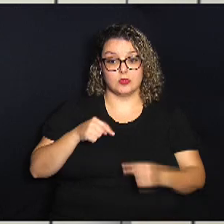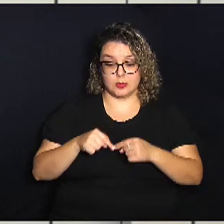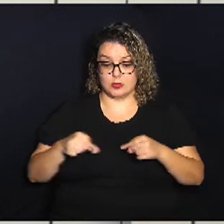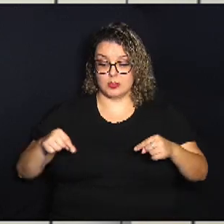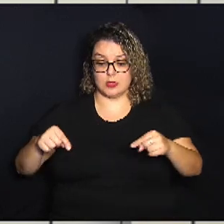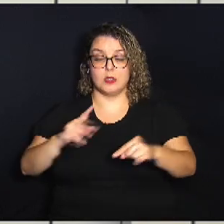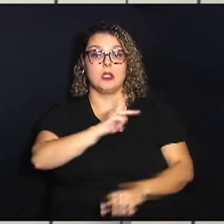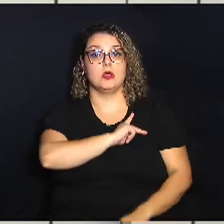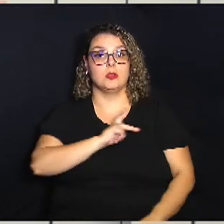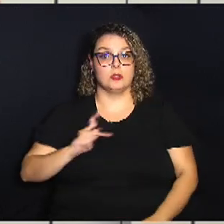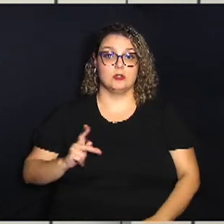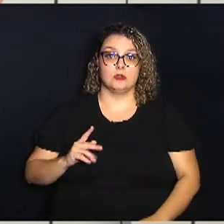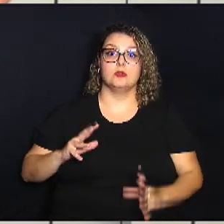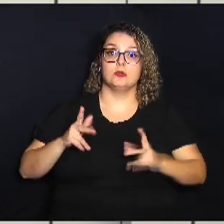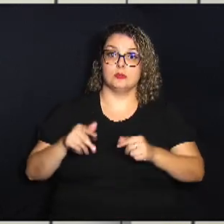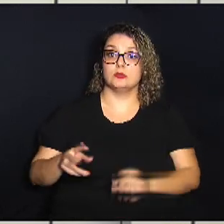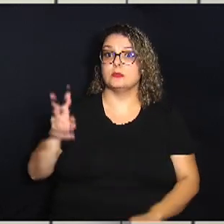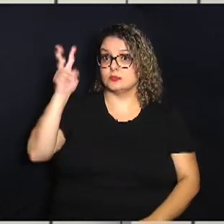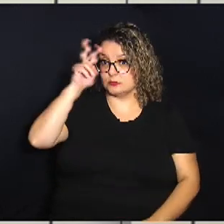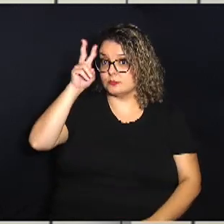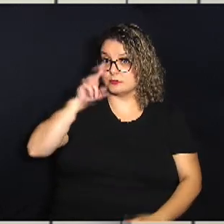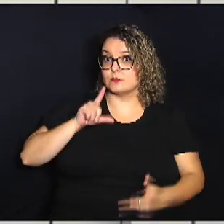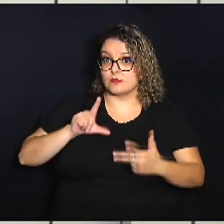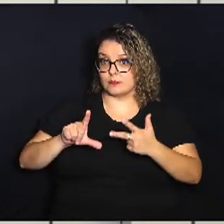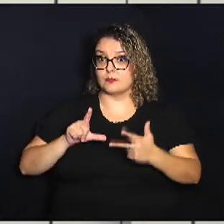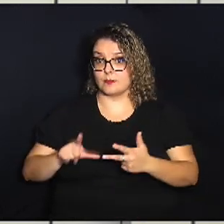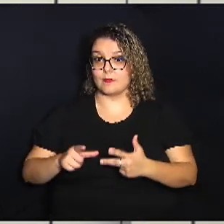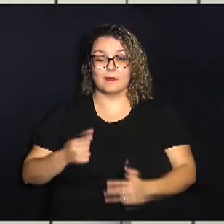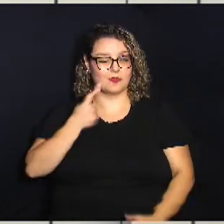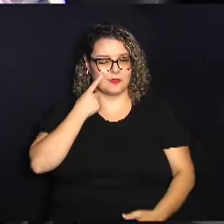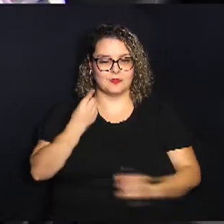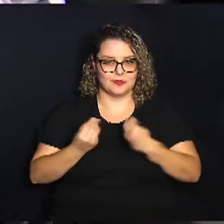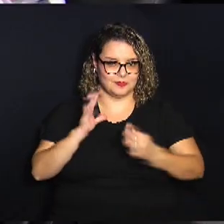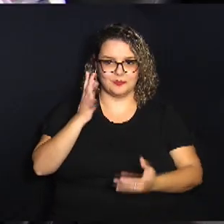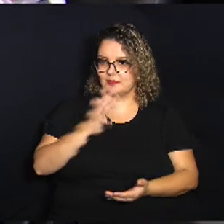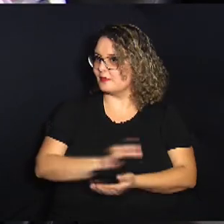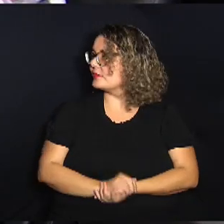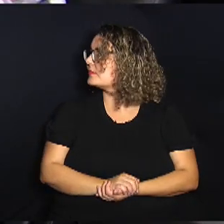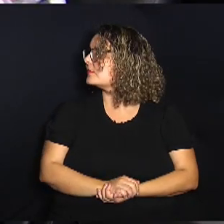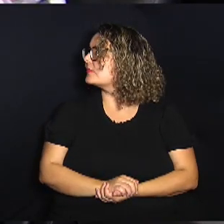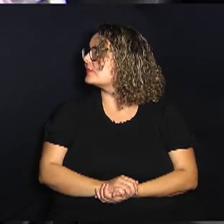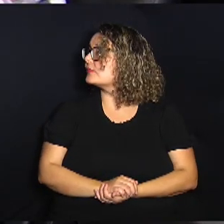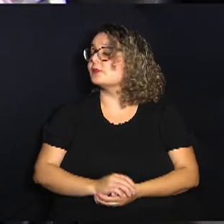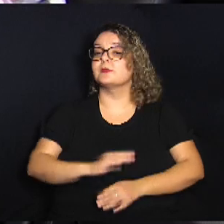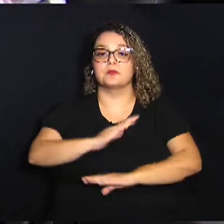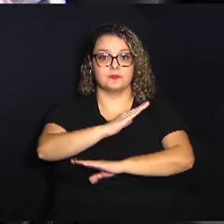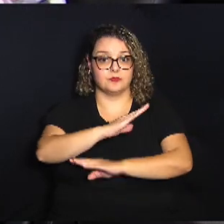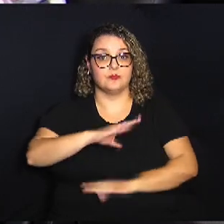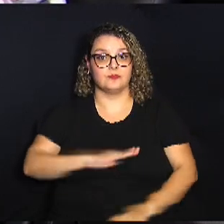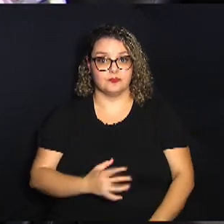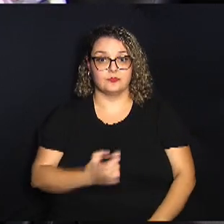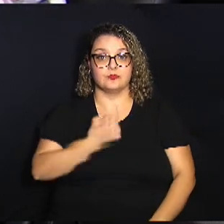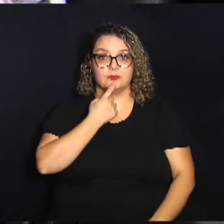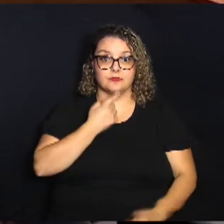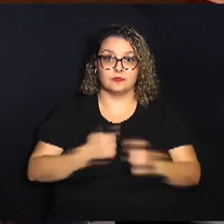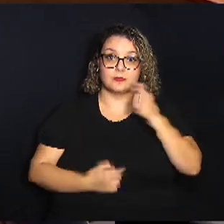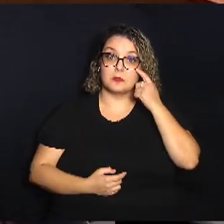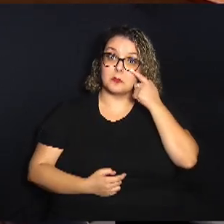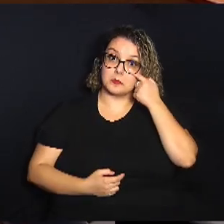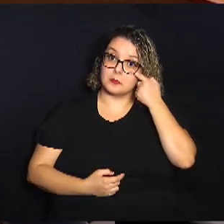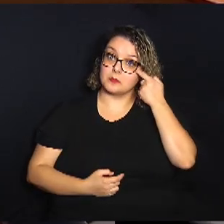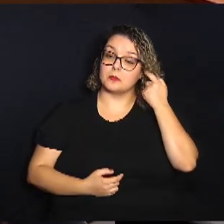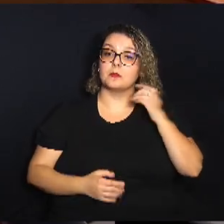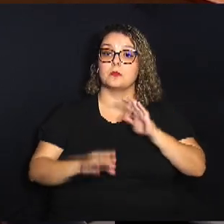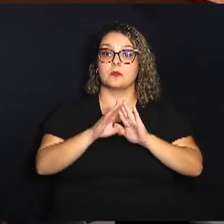presidência toda a história do legislativo confira como foi a Câmara Municipal de Campinas por meio do programa